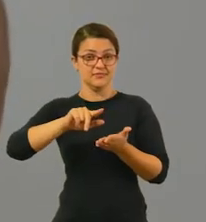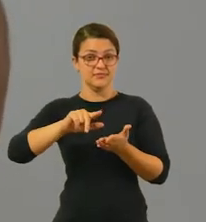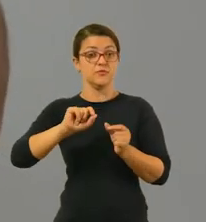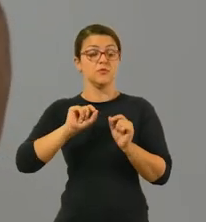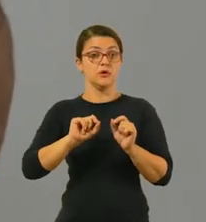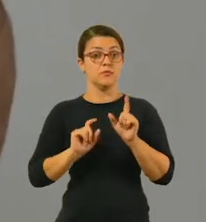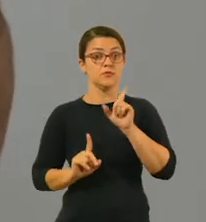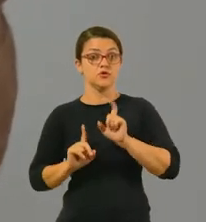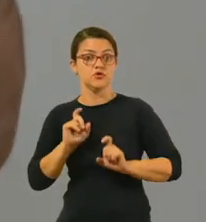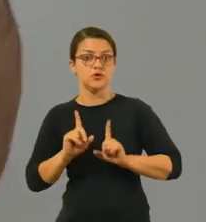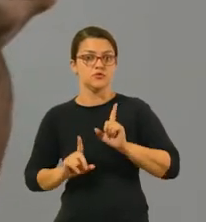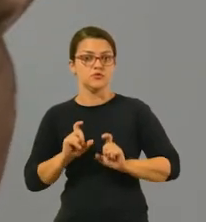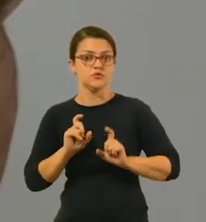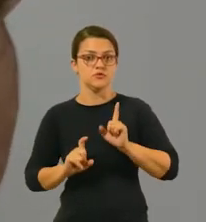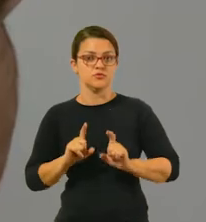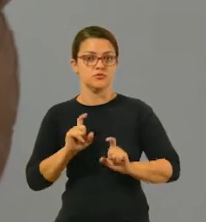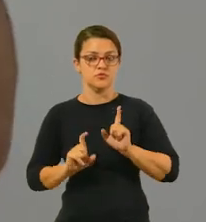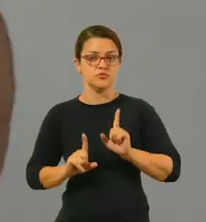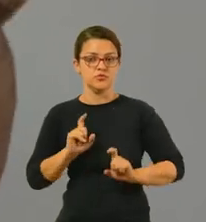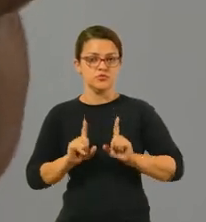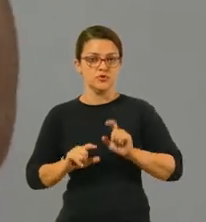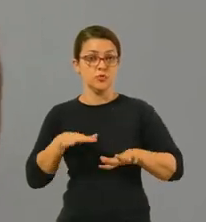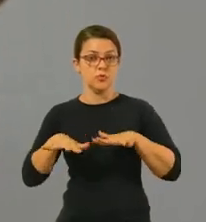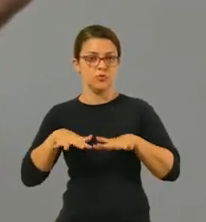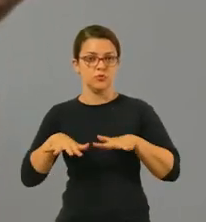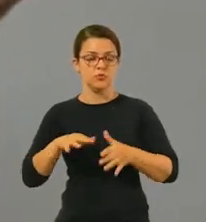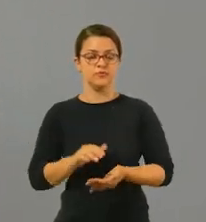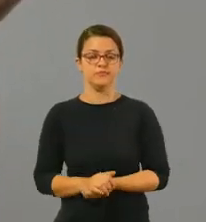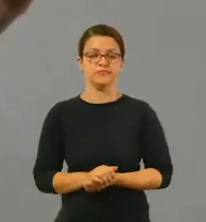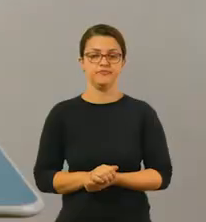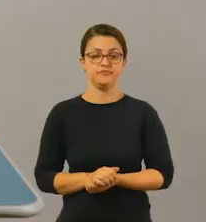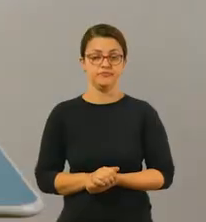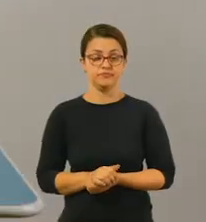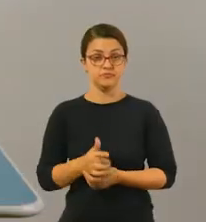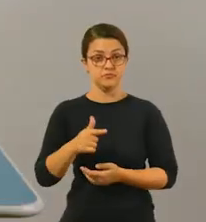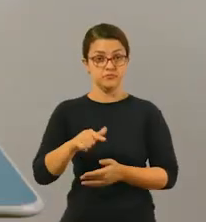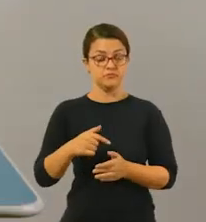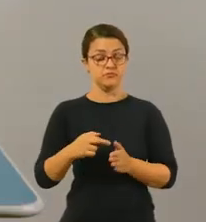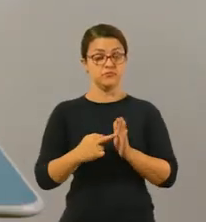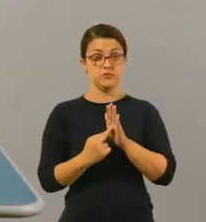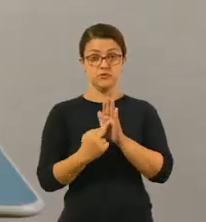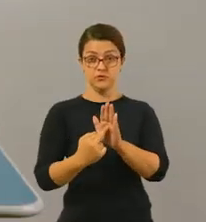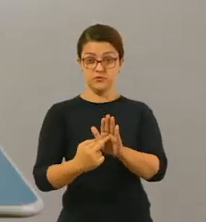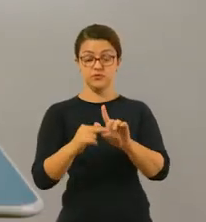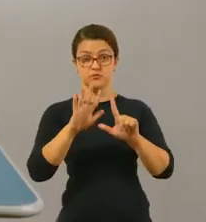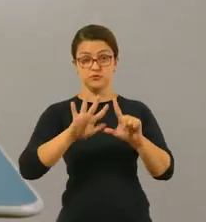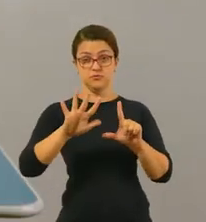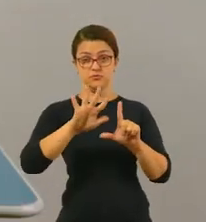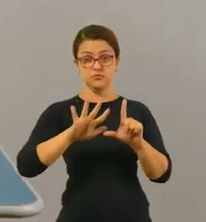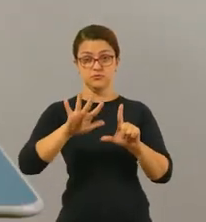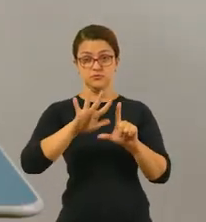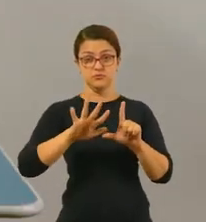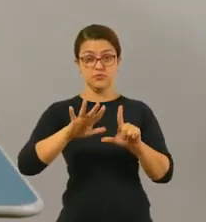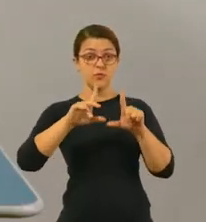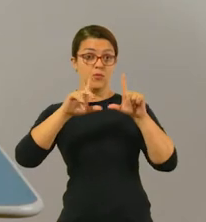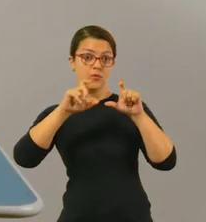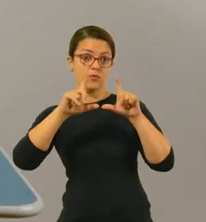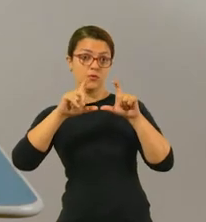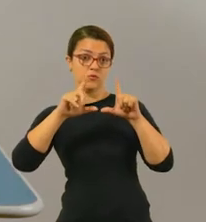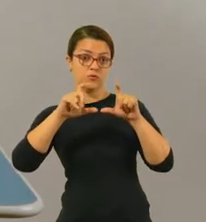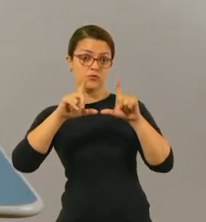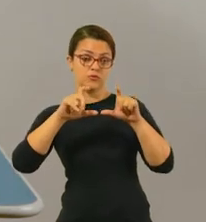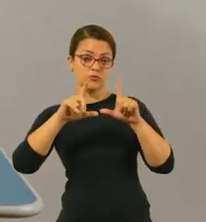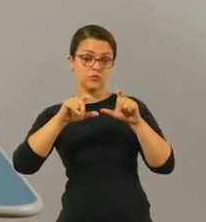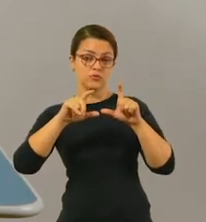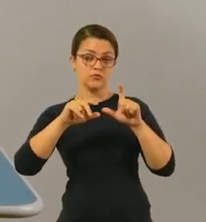eu vou adotar ele como gesto. É um emoji de gesto, ok? Esse próximo aqui, ó, é um emoji